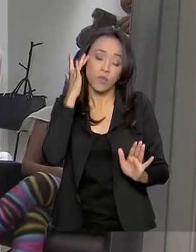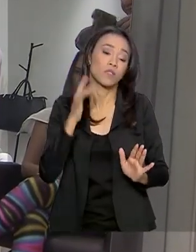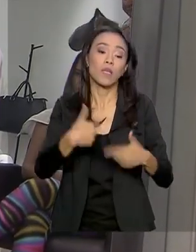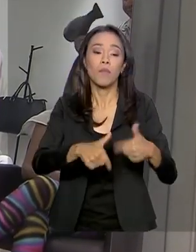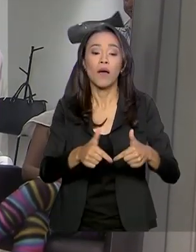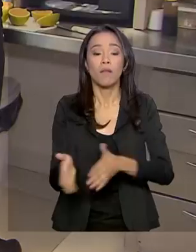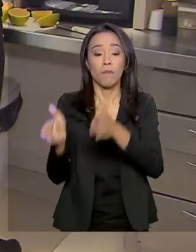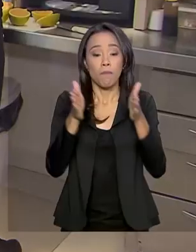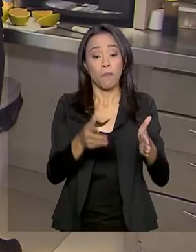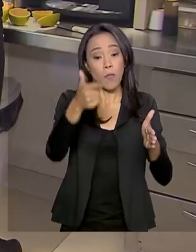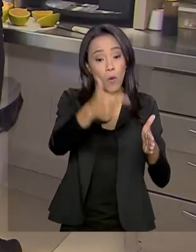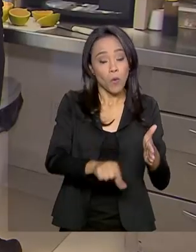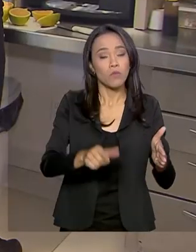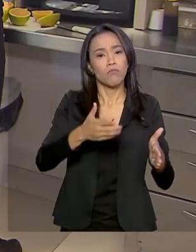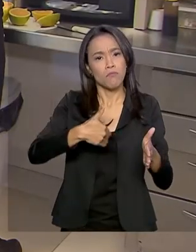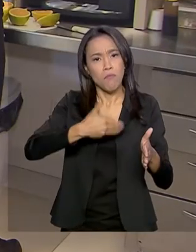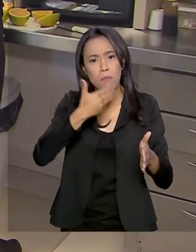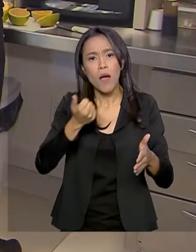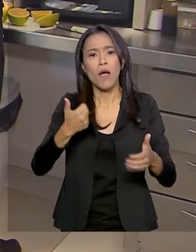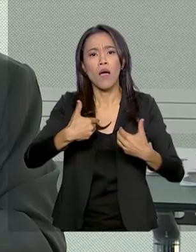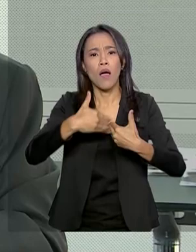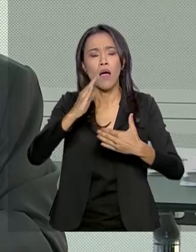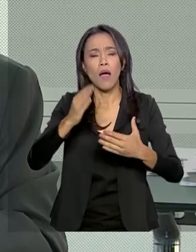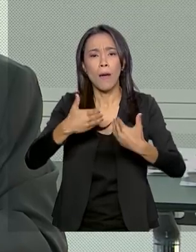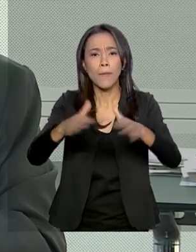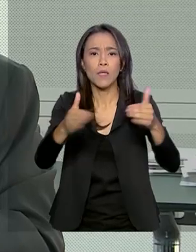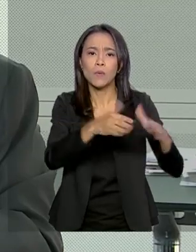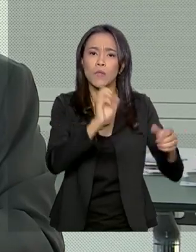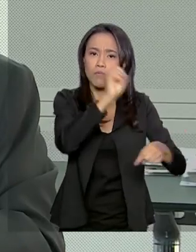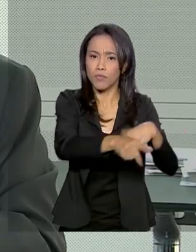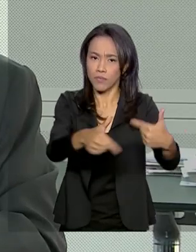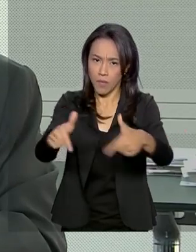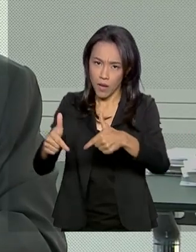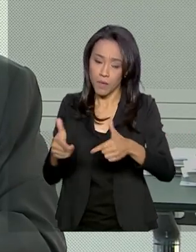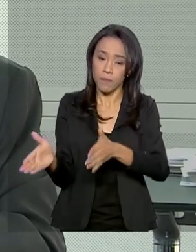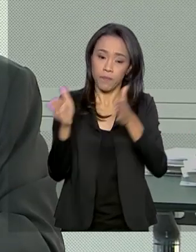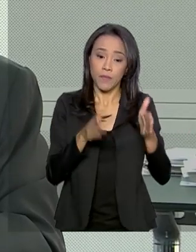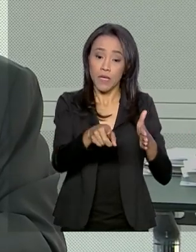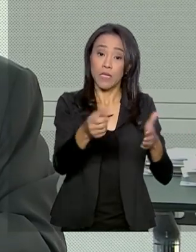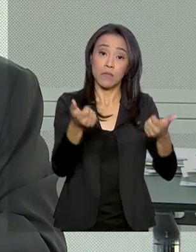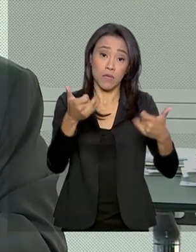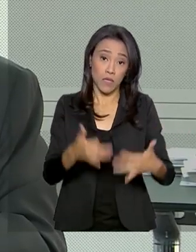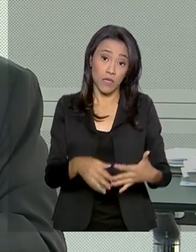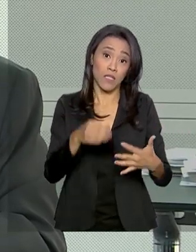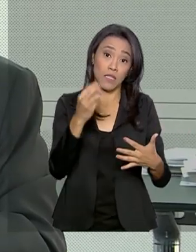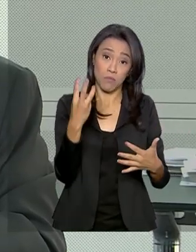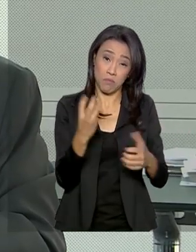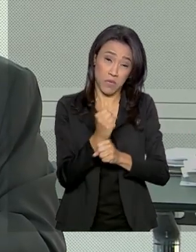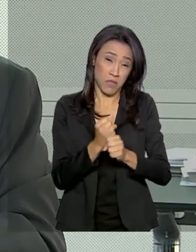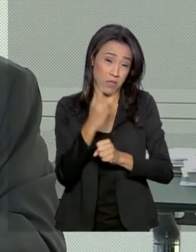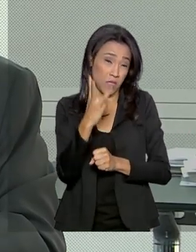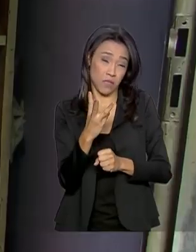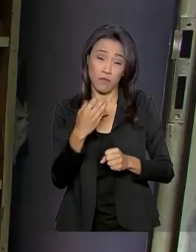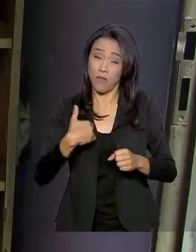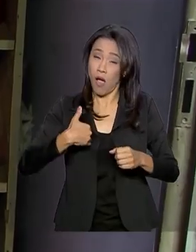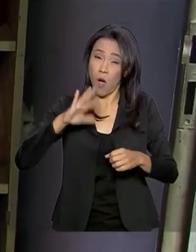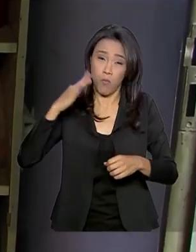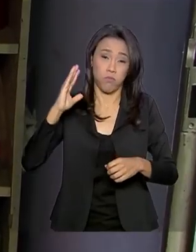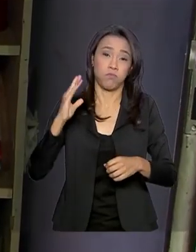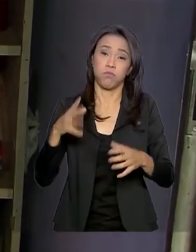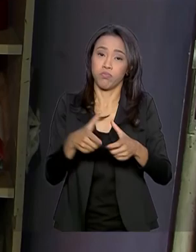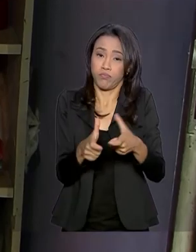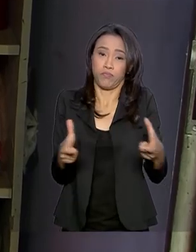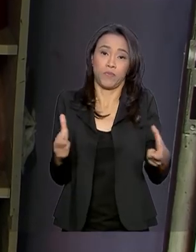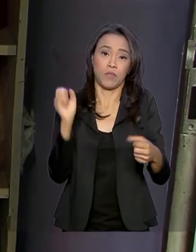relação empresarial e mais geração de empregos. Em 10 anos a gente pode chegar de 3,7 milhões a 4 milhões de empregos. E se